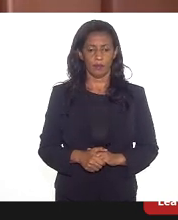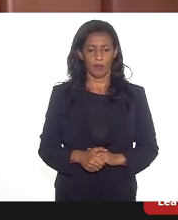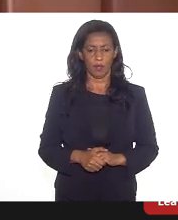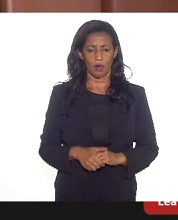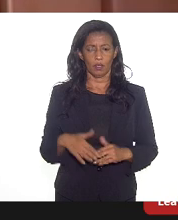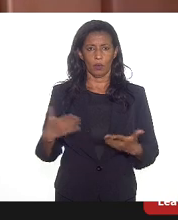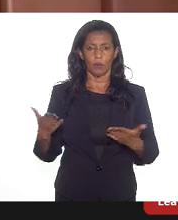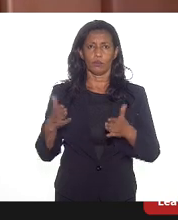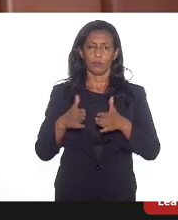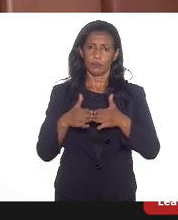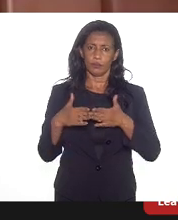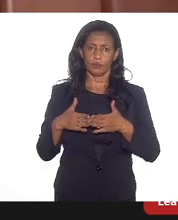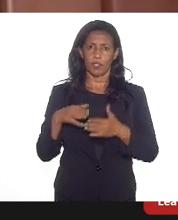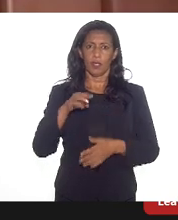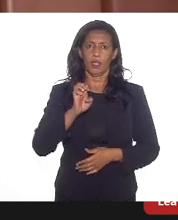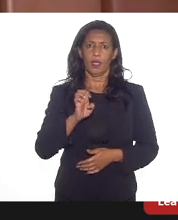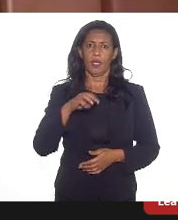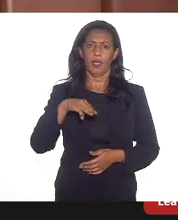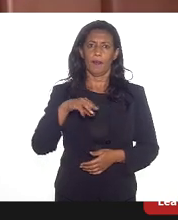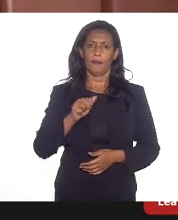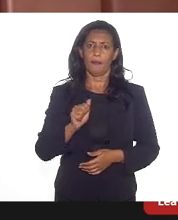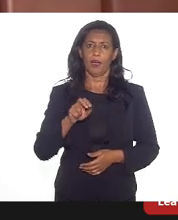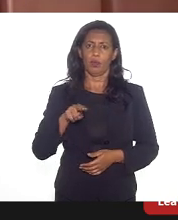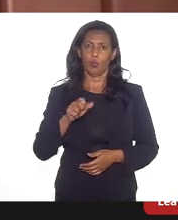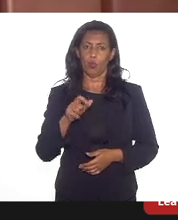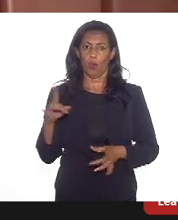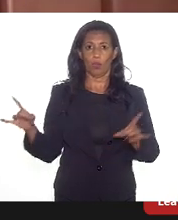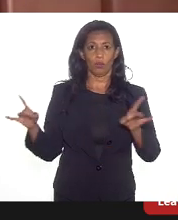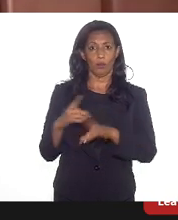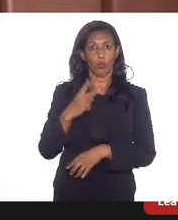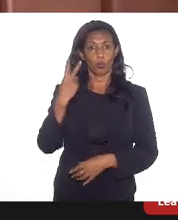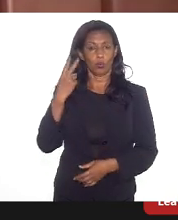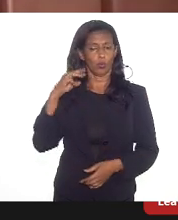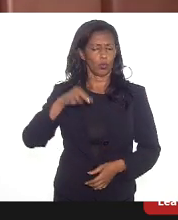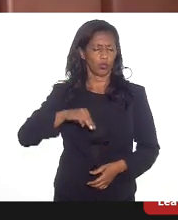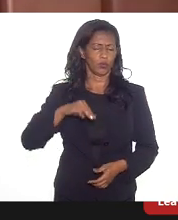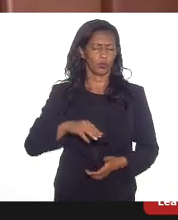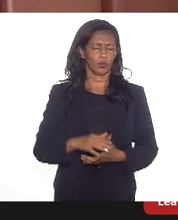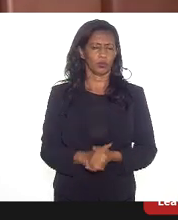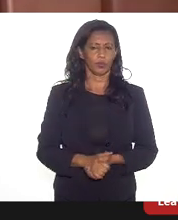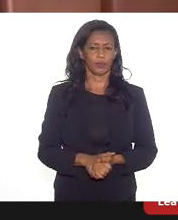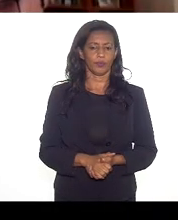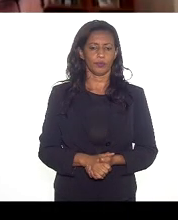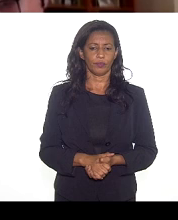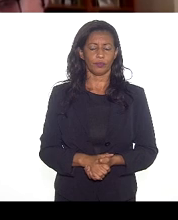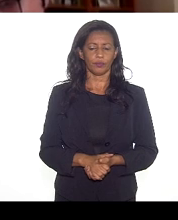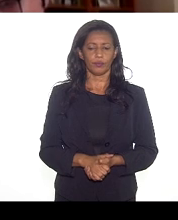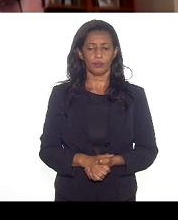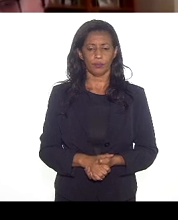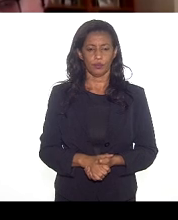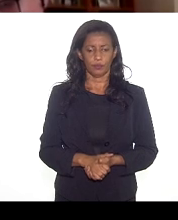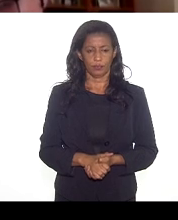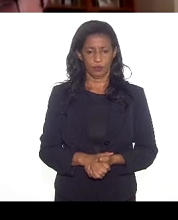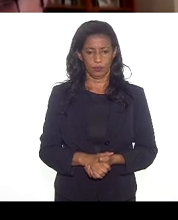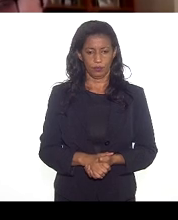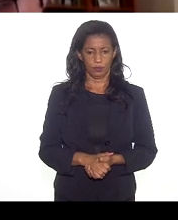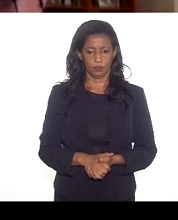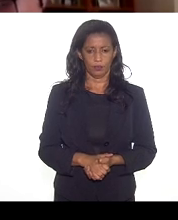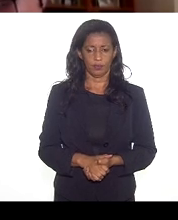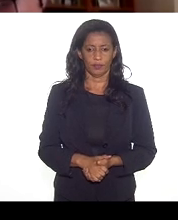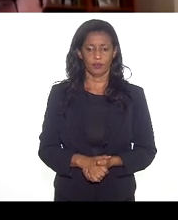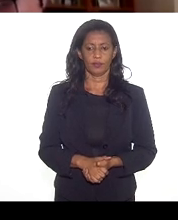então, por favor, Emanuel, terminando, dois minutos para a intervenção, eu já passo para o